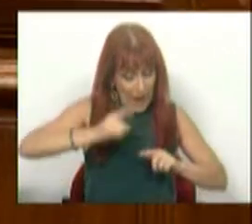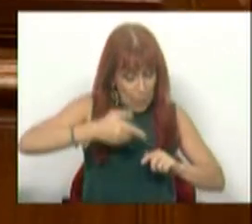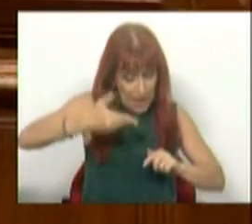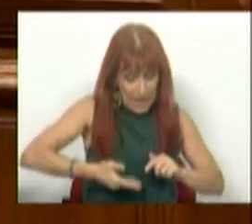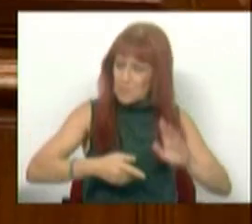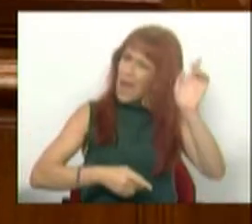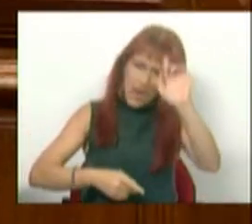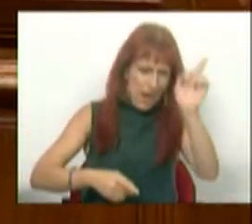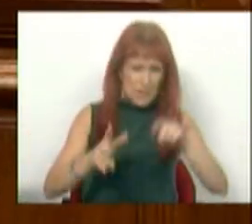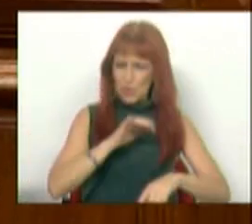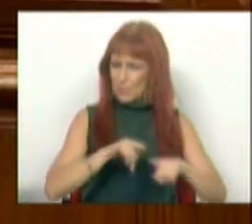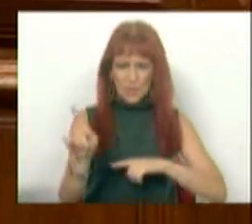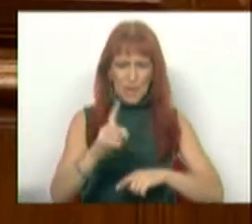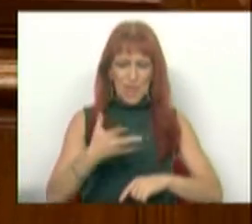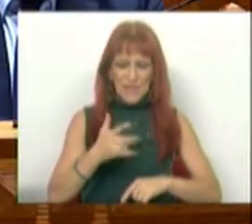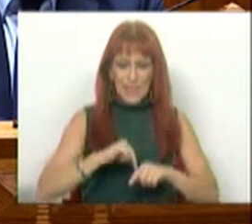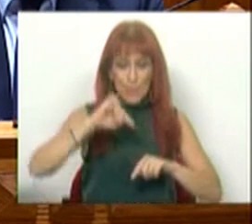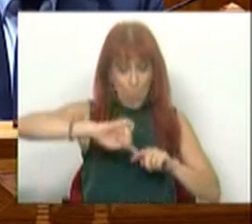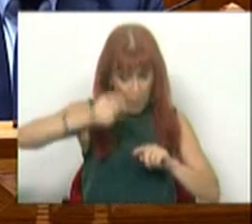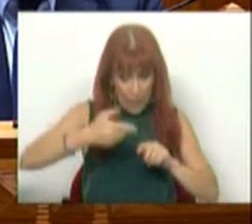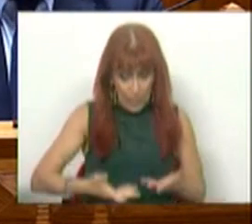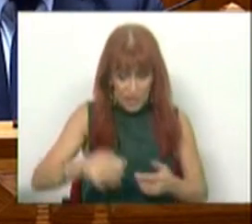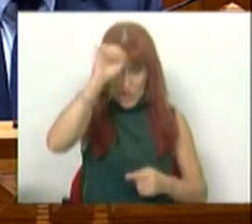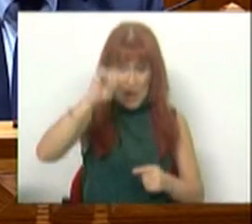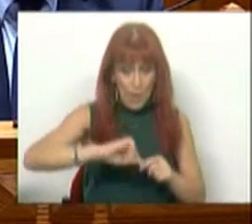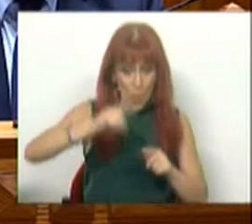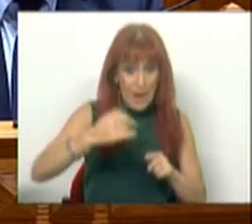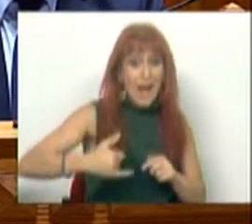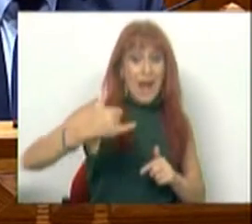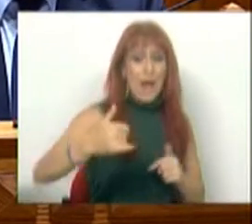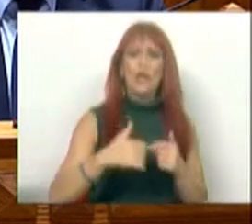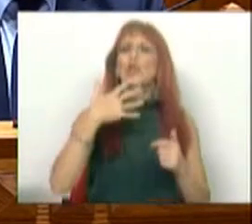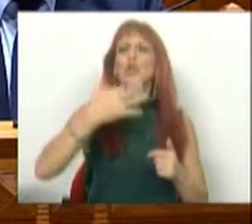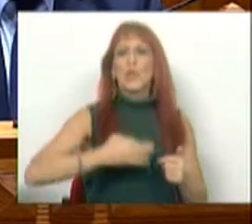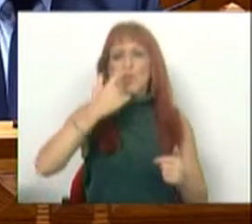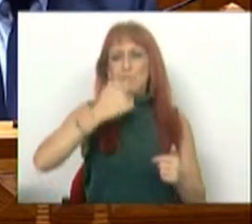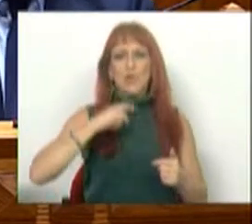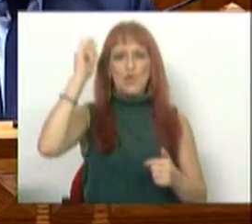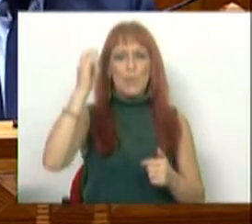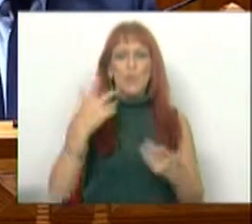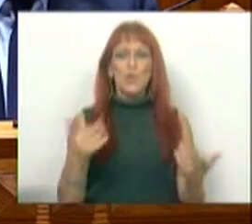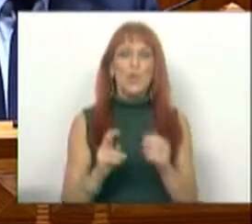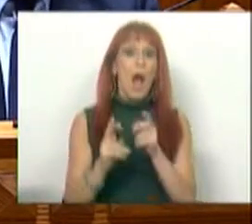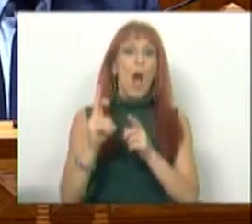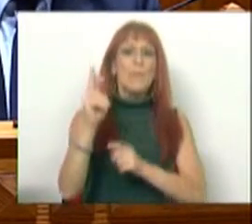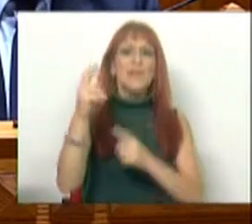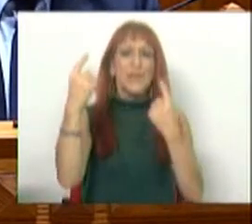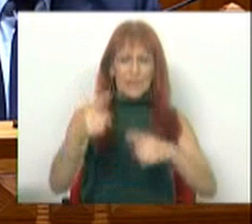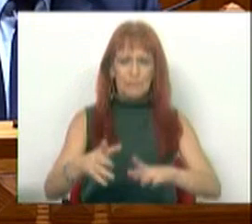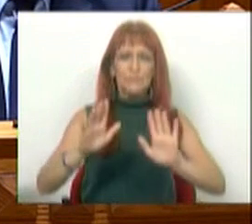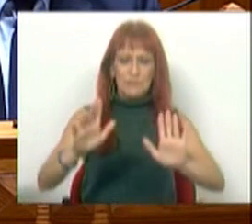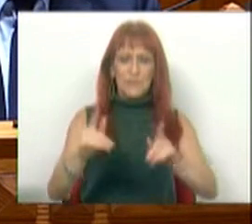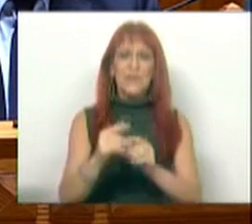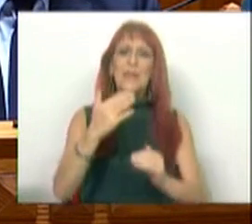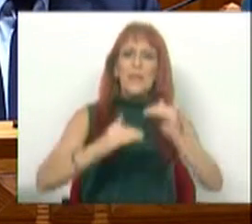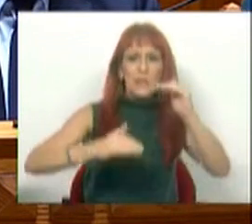não, Sr. Deputado, entre dezembro deste ano e janeiro do próximo ano, todos os pensionistas terão aumentos que